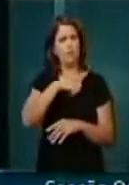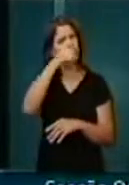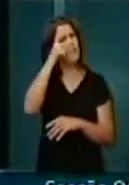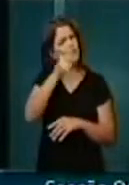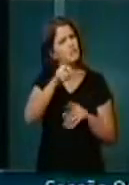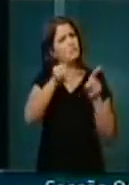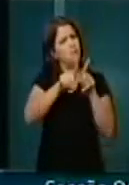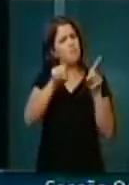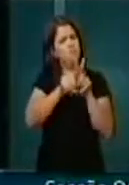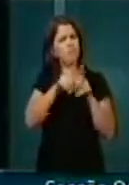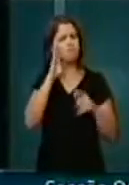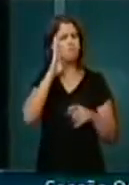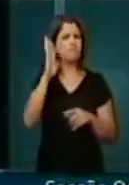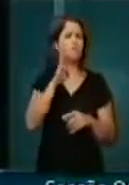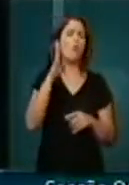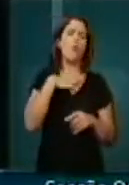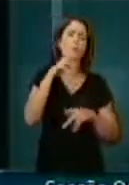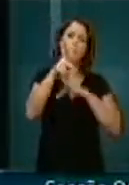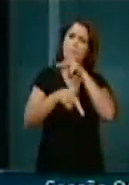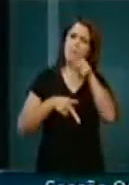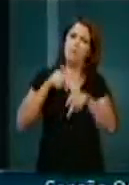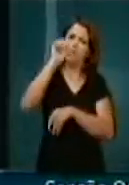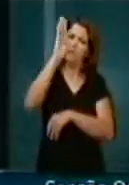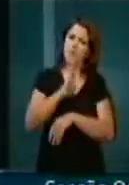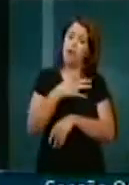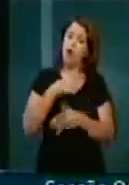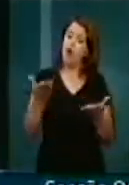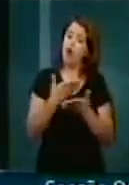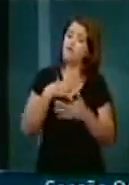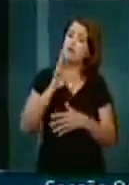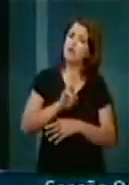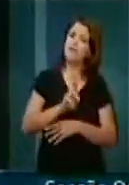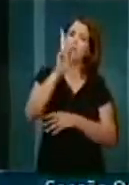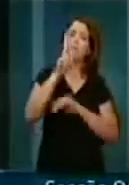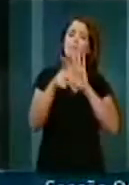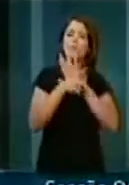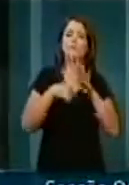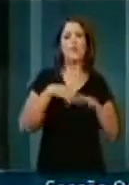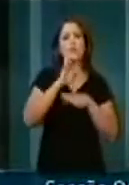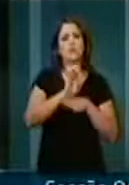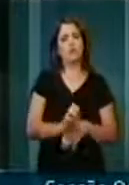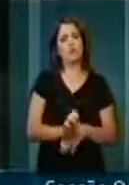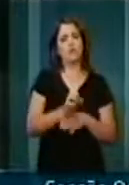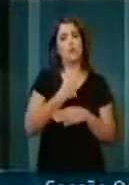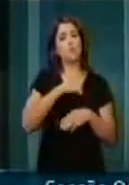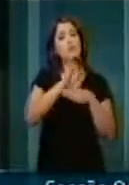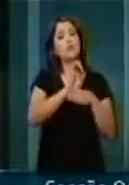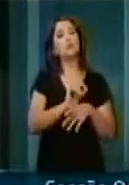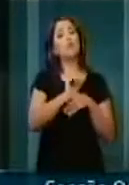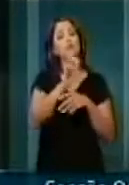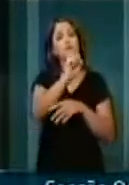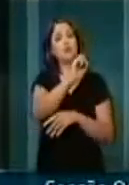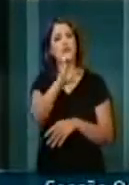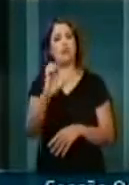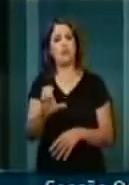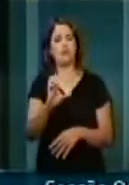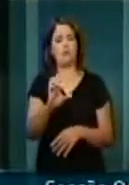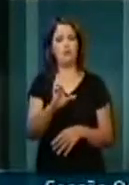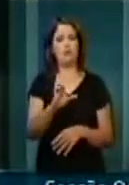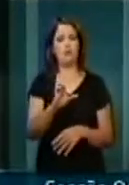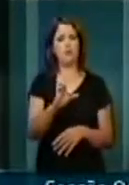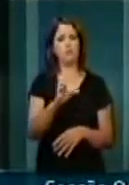interesse de modo especial do povo. Mas hoje vou fazer referência ao meu Estado, o Estado de Santa Catarina,